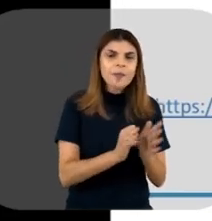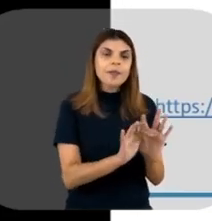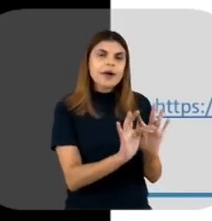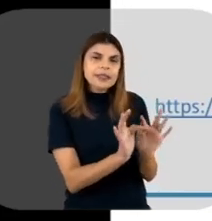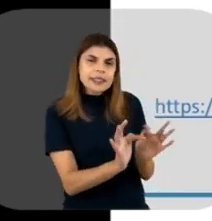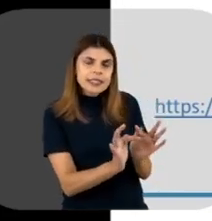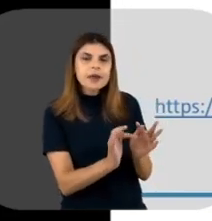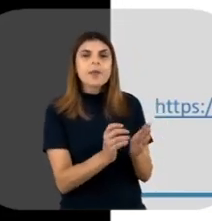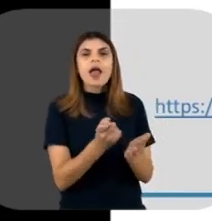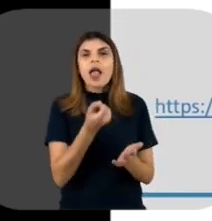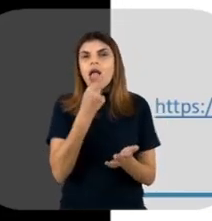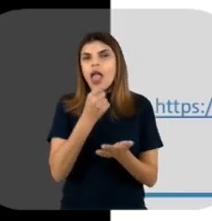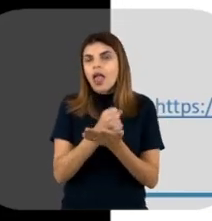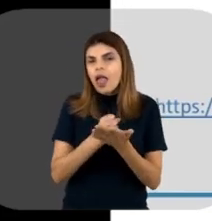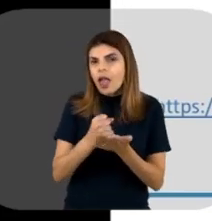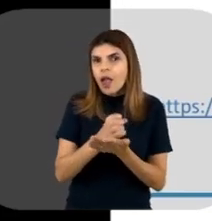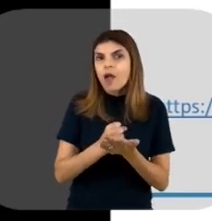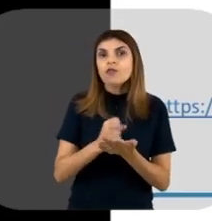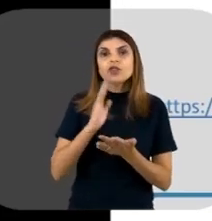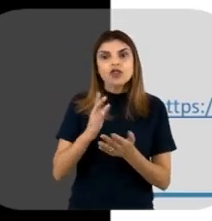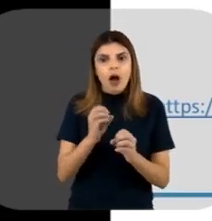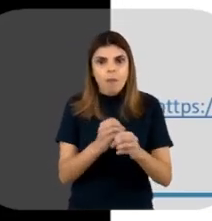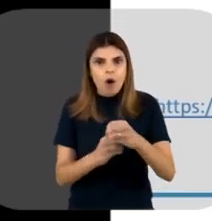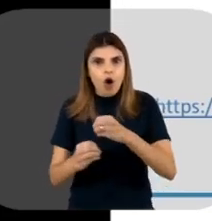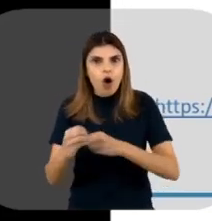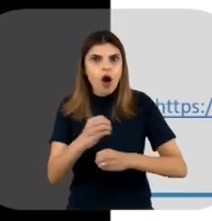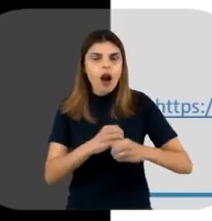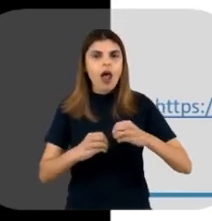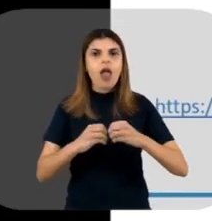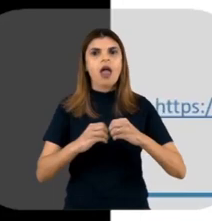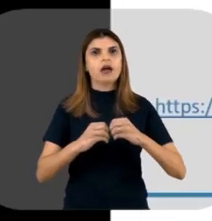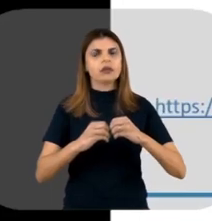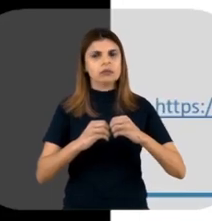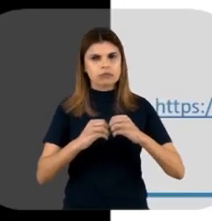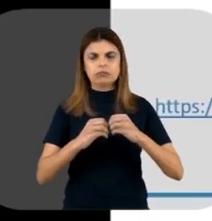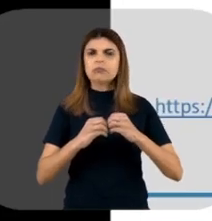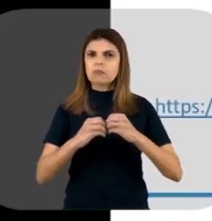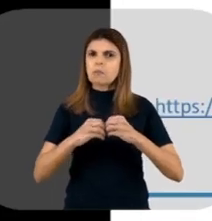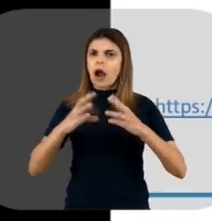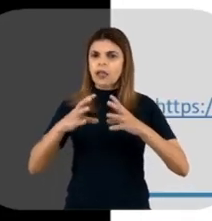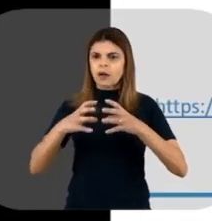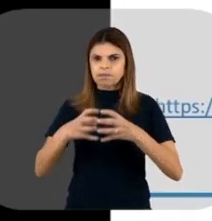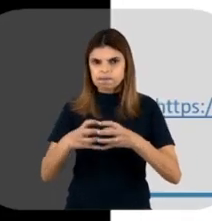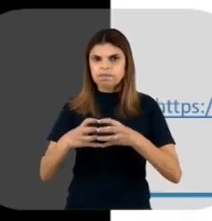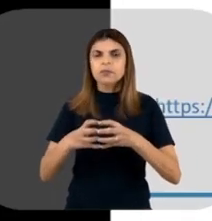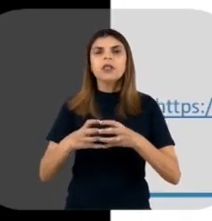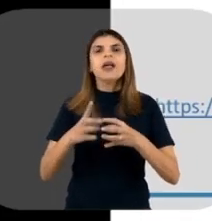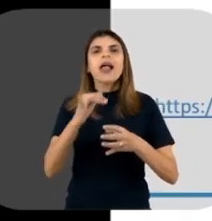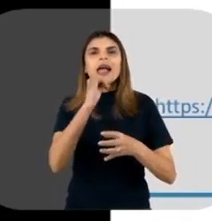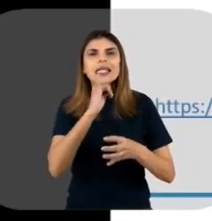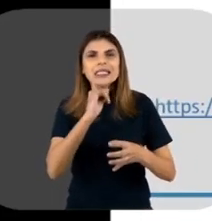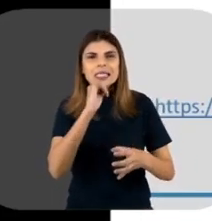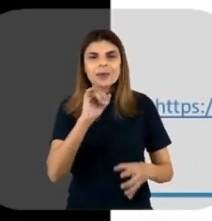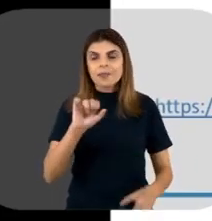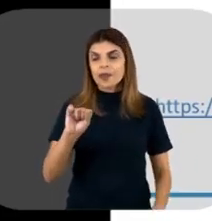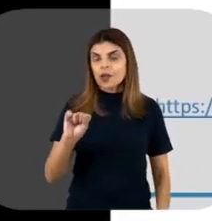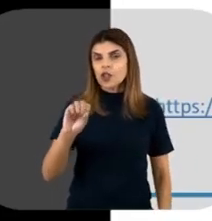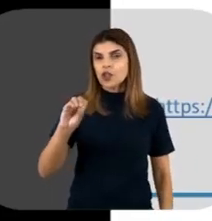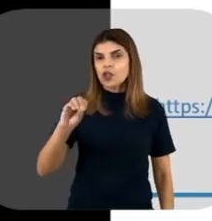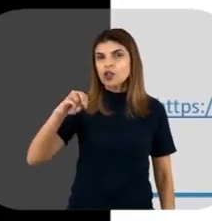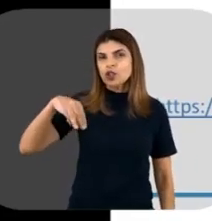drogas simples. E aqui moléculas já bem caracterizadas e complexas, né? Então a gente tem como exemplo a